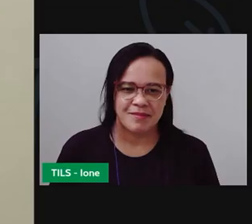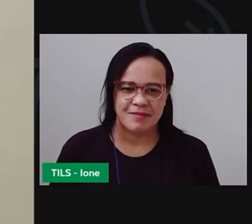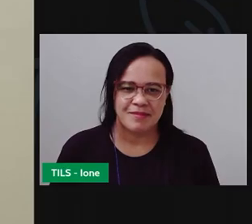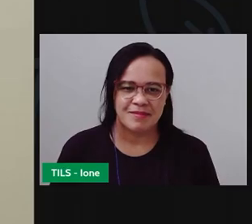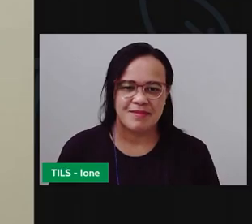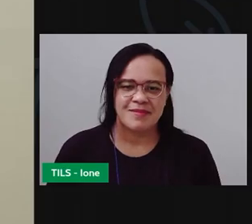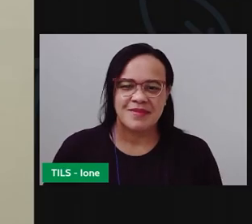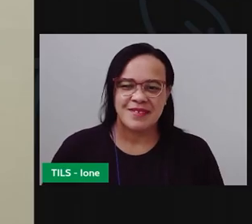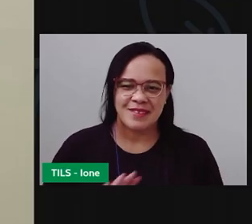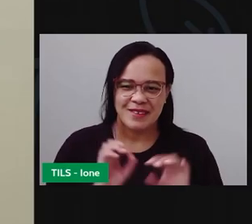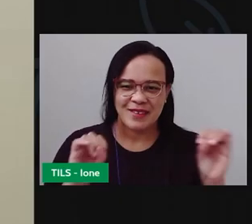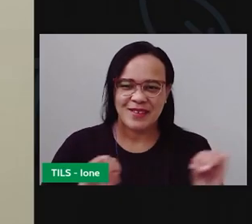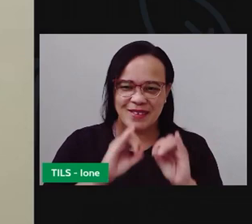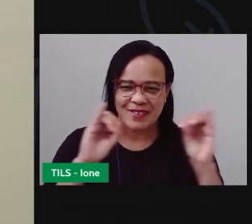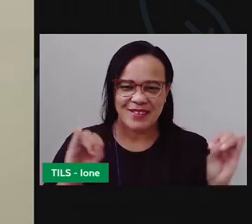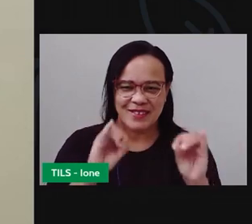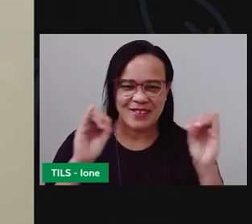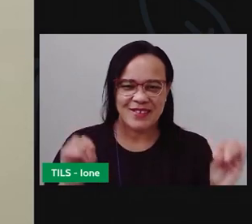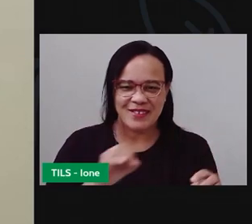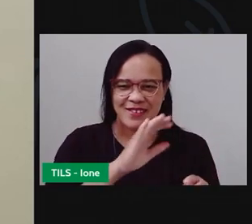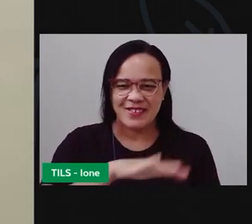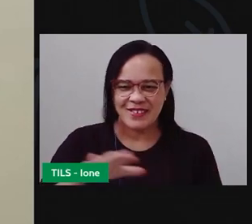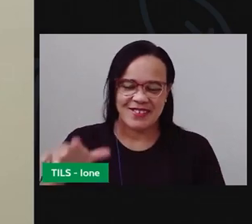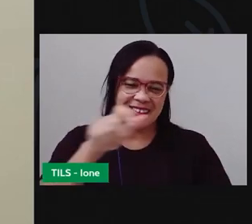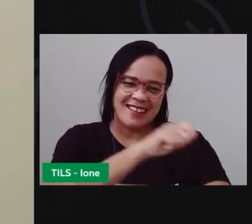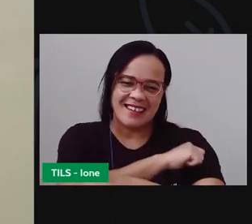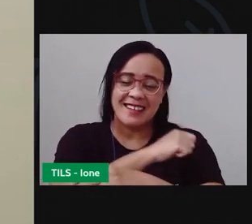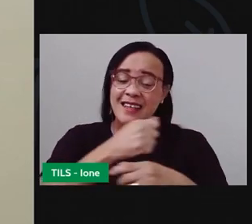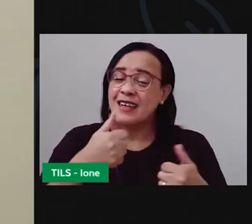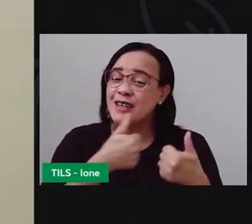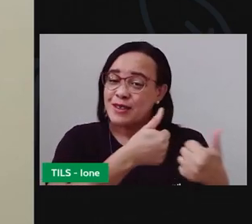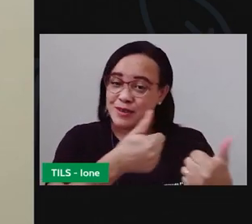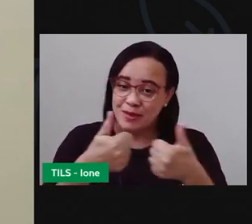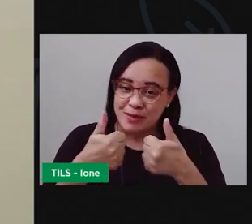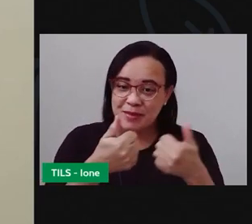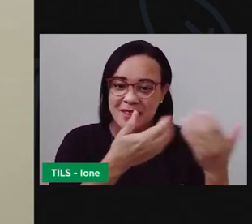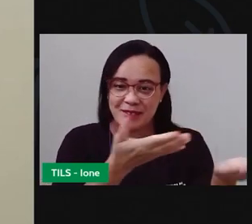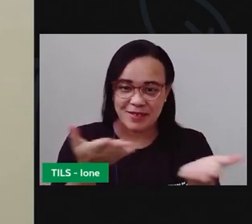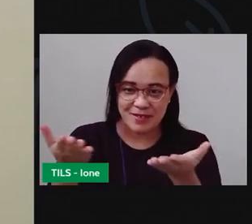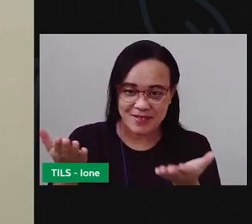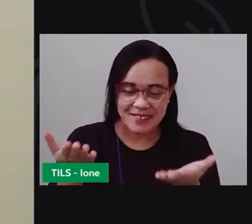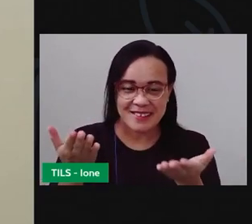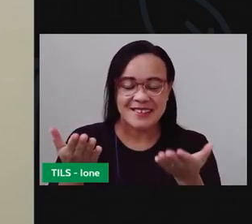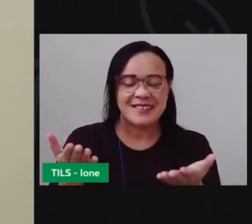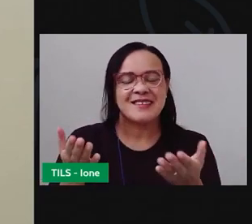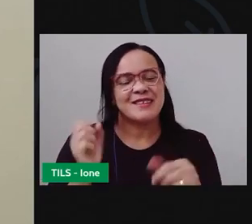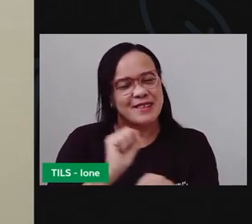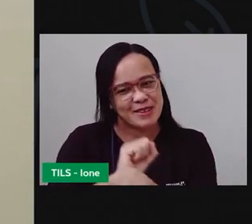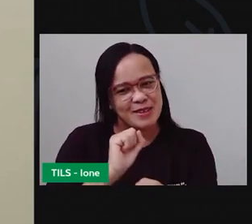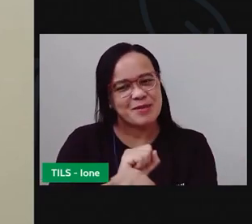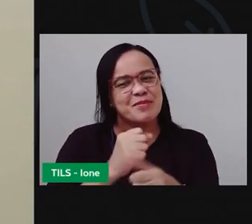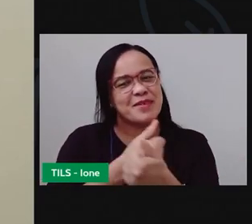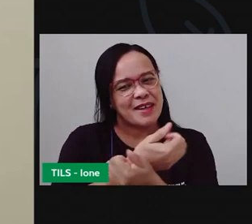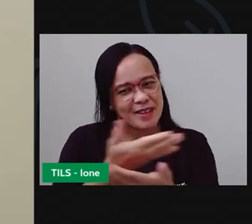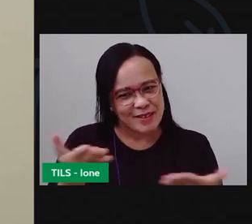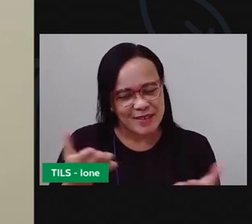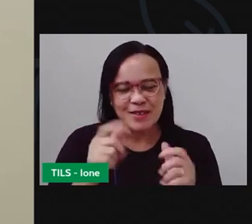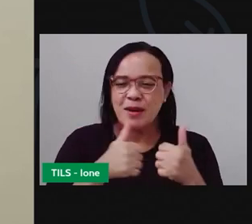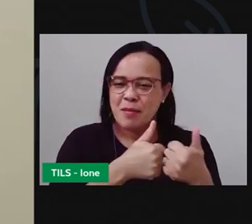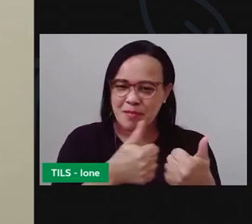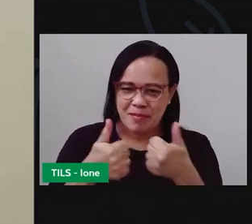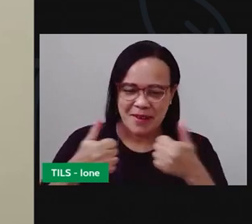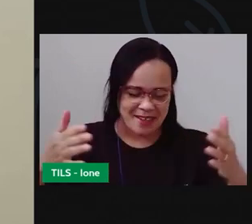Olá, crianças! Tudo bem com vocês? Espero que estejam muito bem e